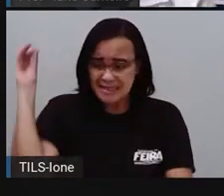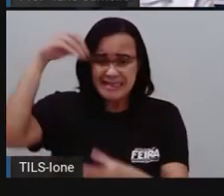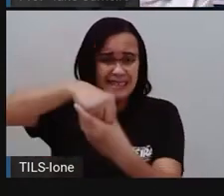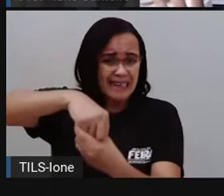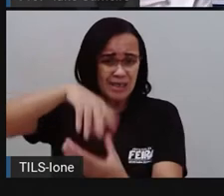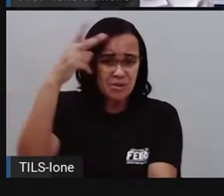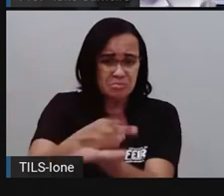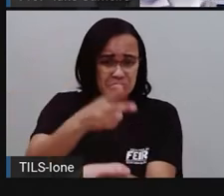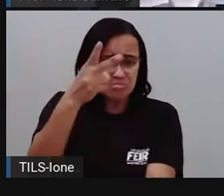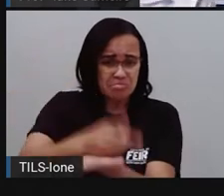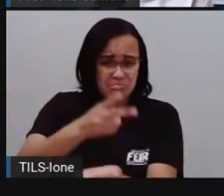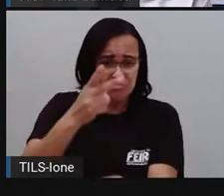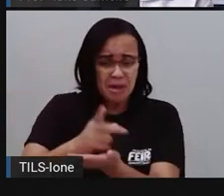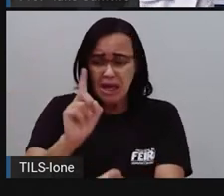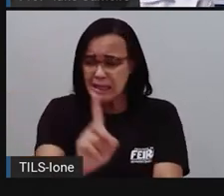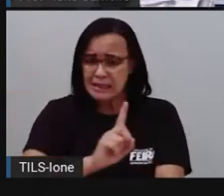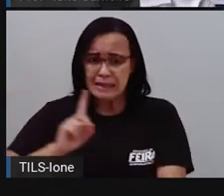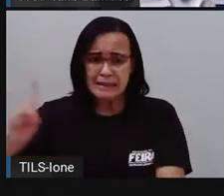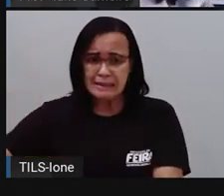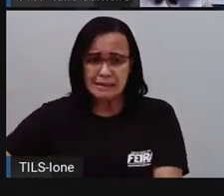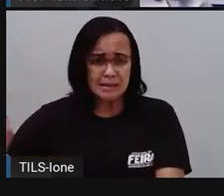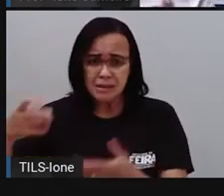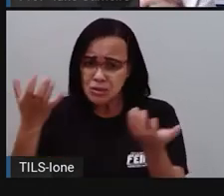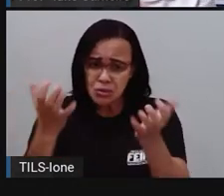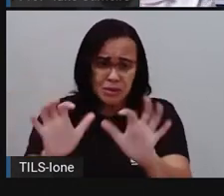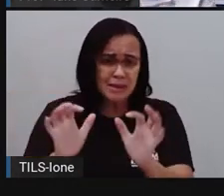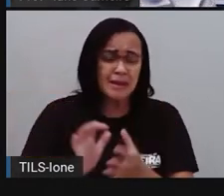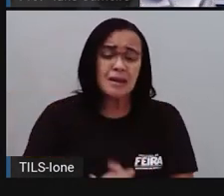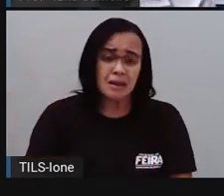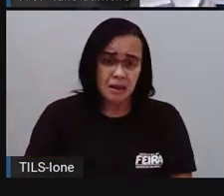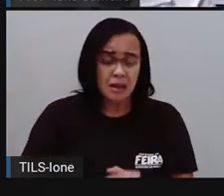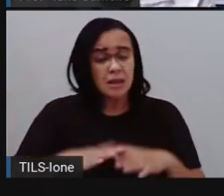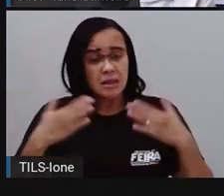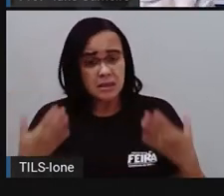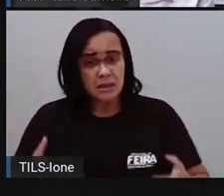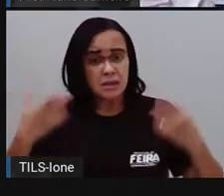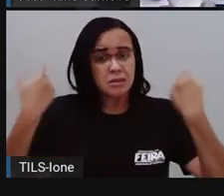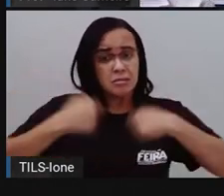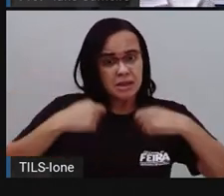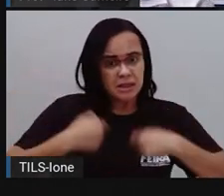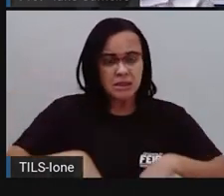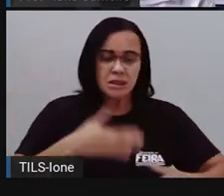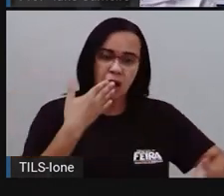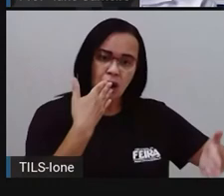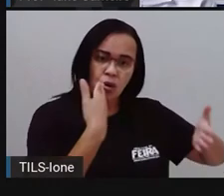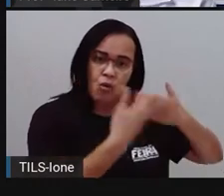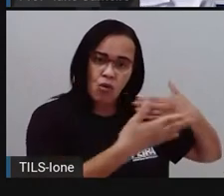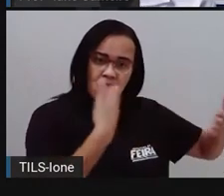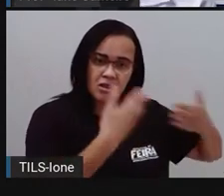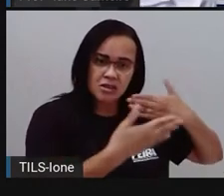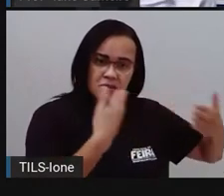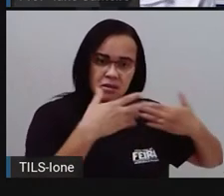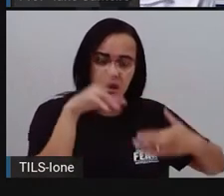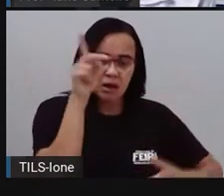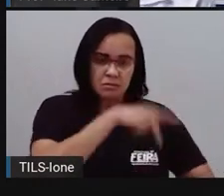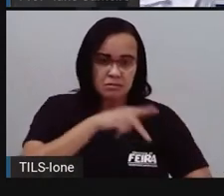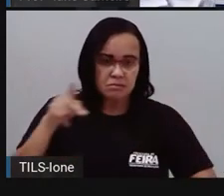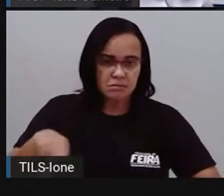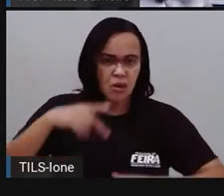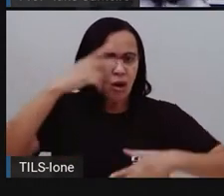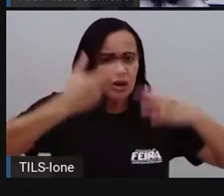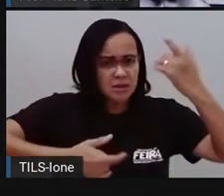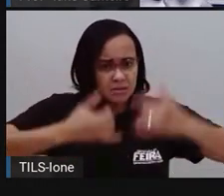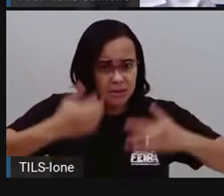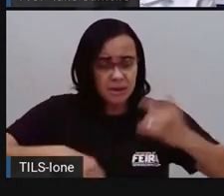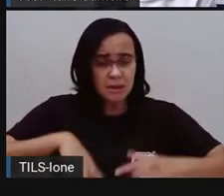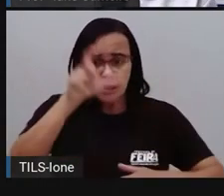responsáveis, né? Pra que essa situação acabe, né? Procure ajuda da sua pró, tá certo? Ou de alguém que você tenha